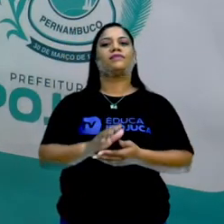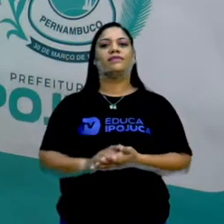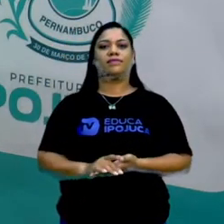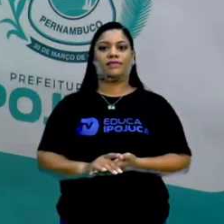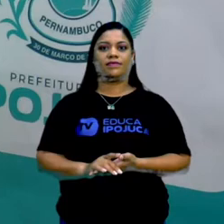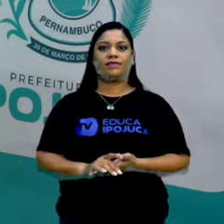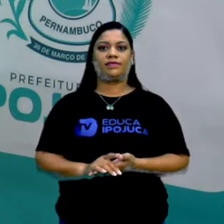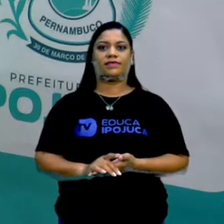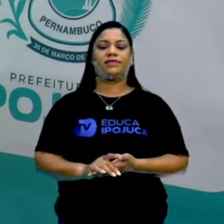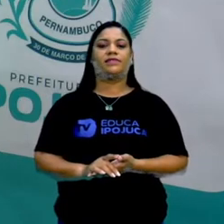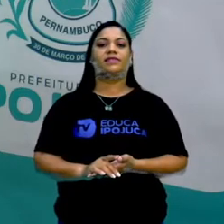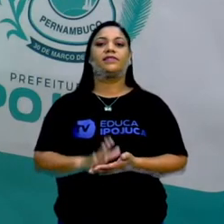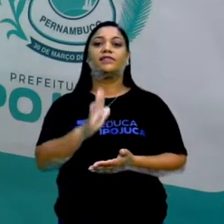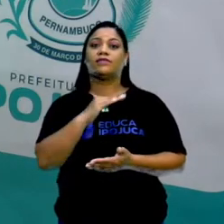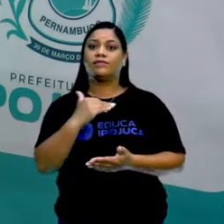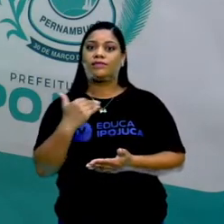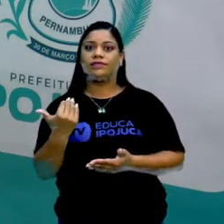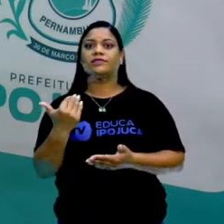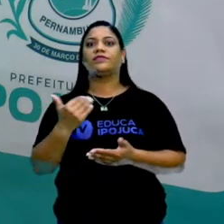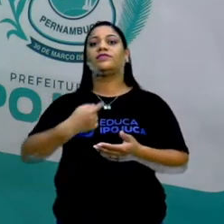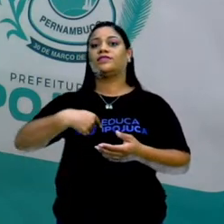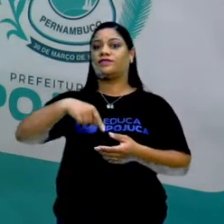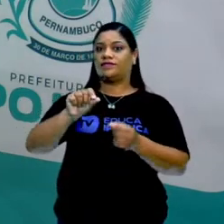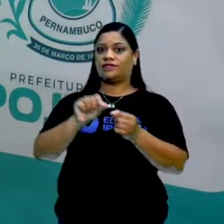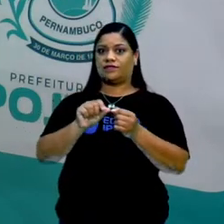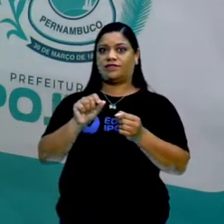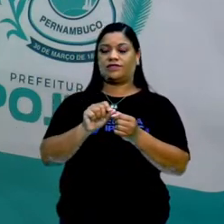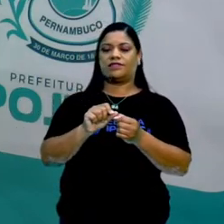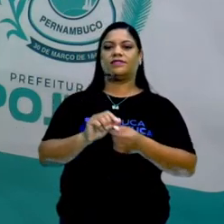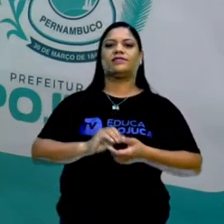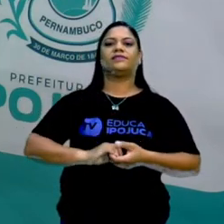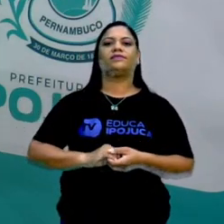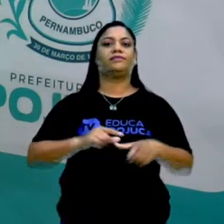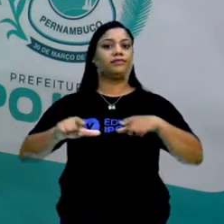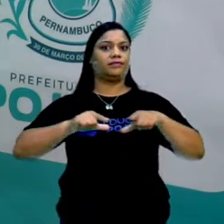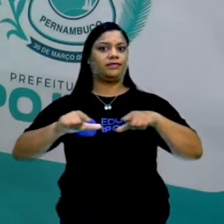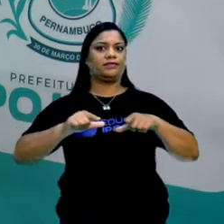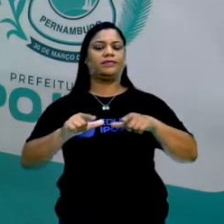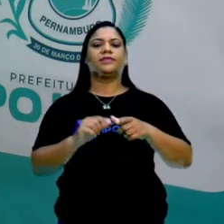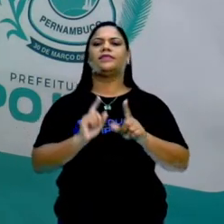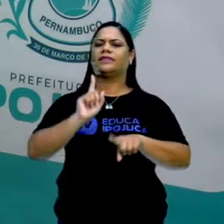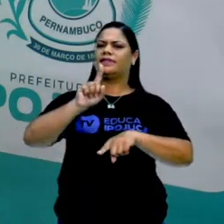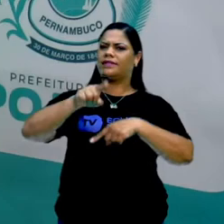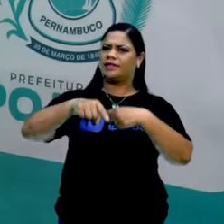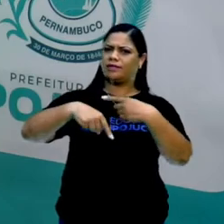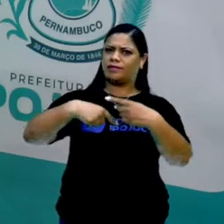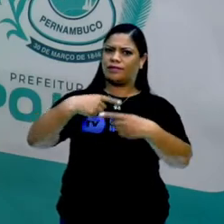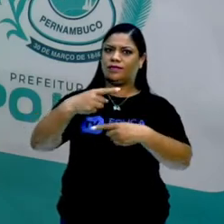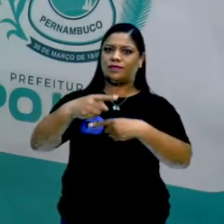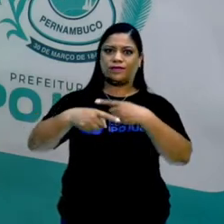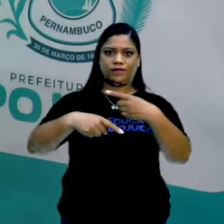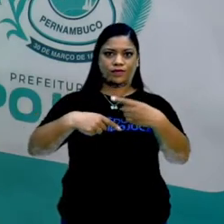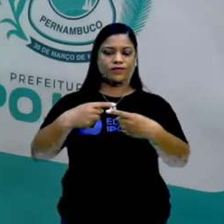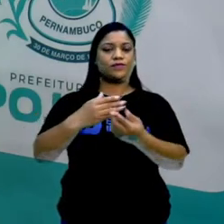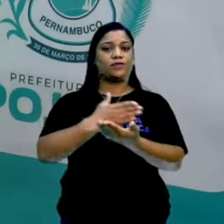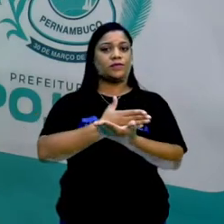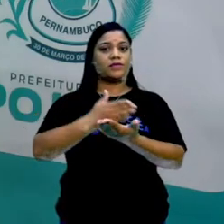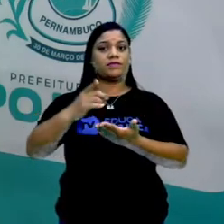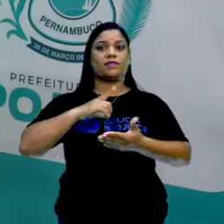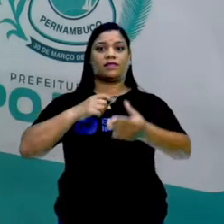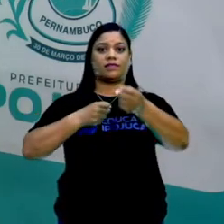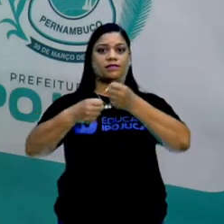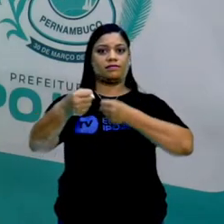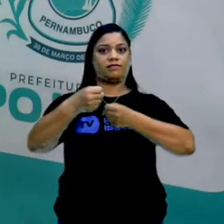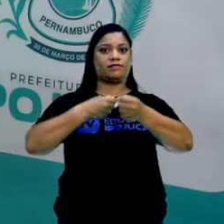tinha sido uma situação trágica que ela estava indo fazer um show. Depois, foram surgindo aí reportagens com